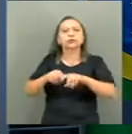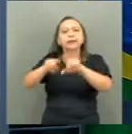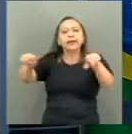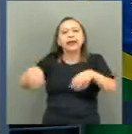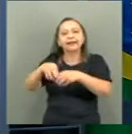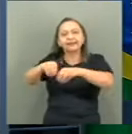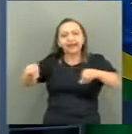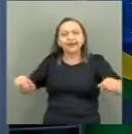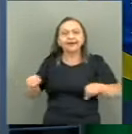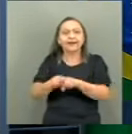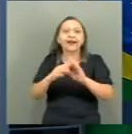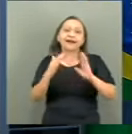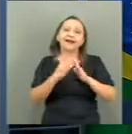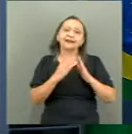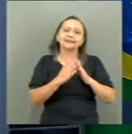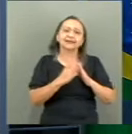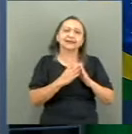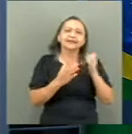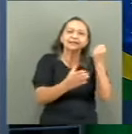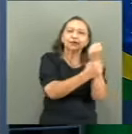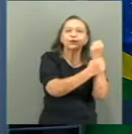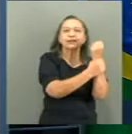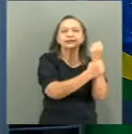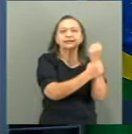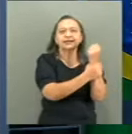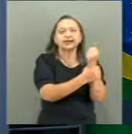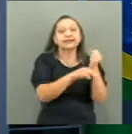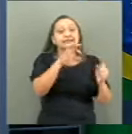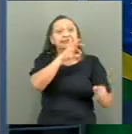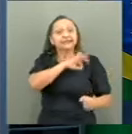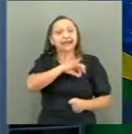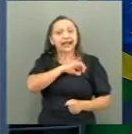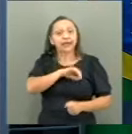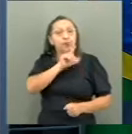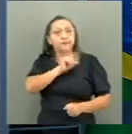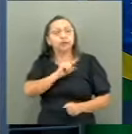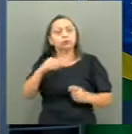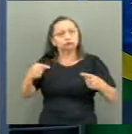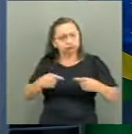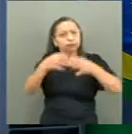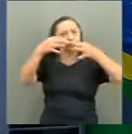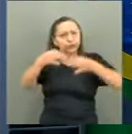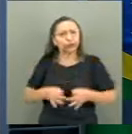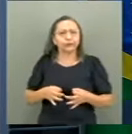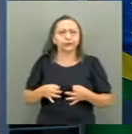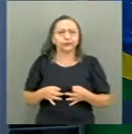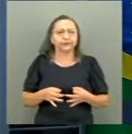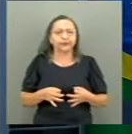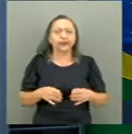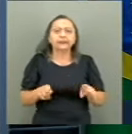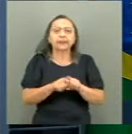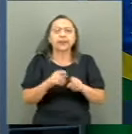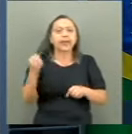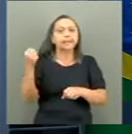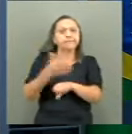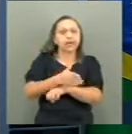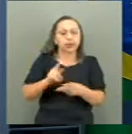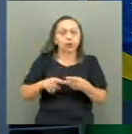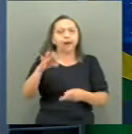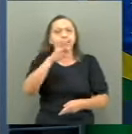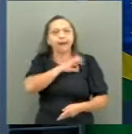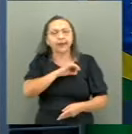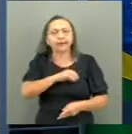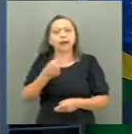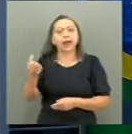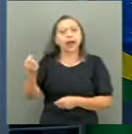à moradia, à segurança, a um salário mínimo digno, a emprego e renda, a